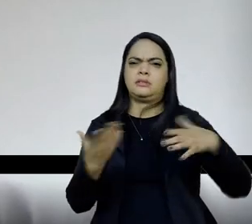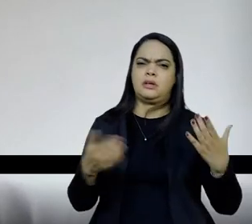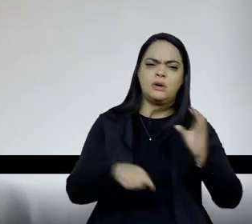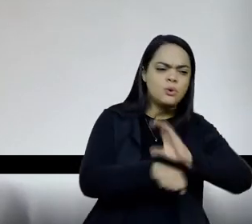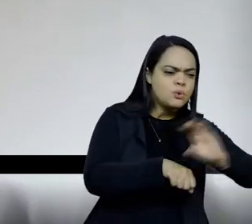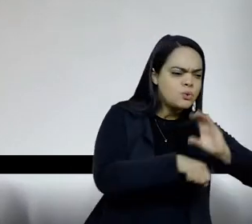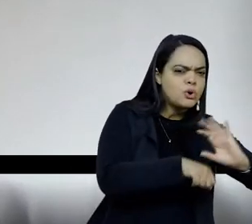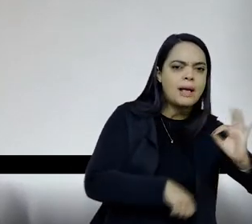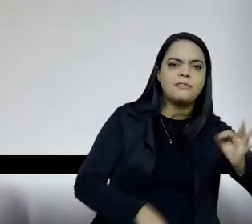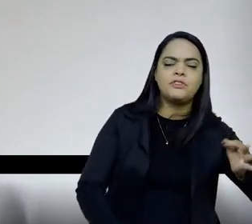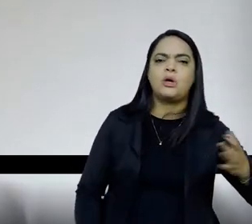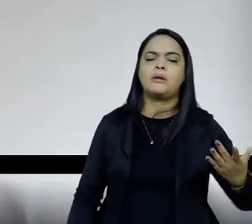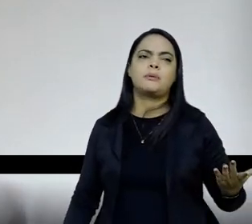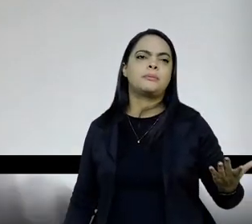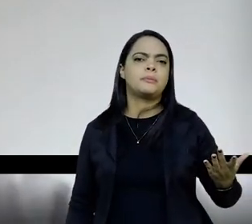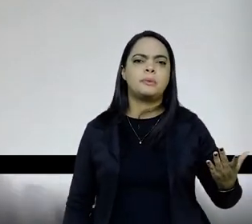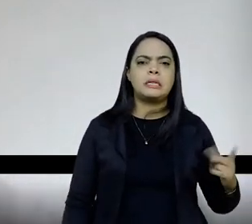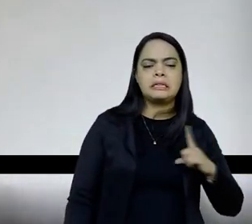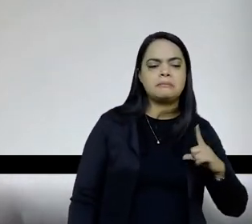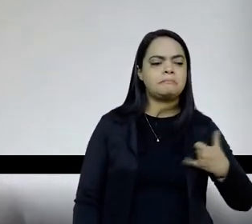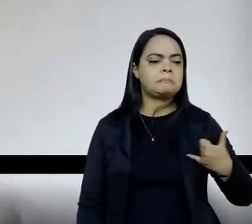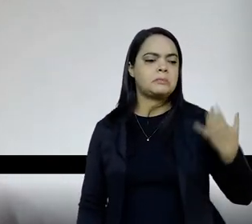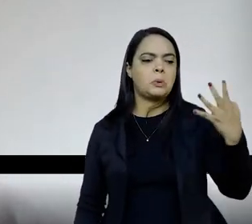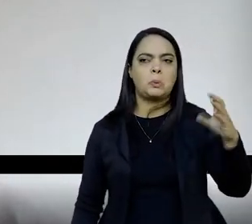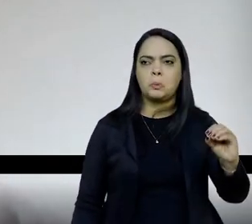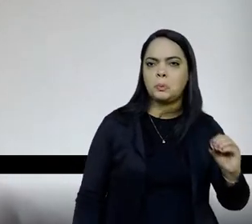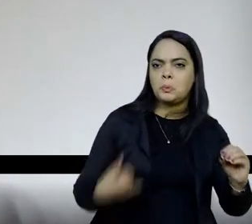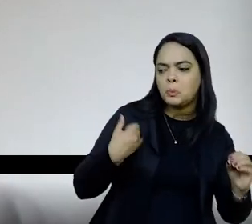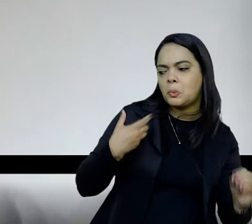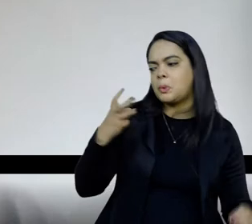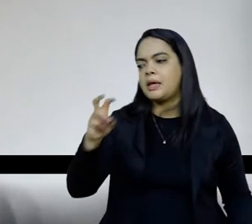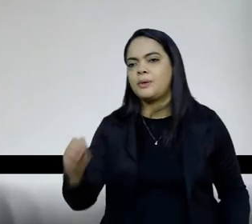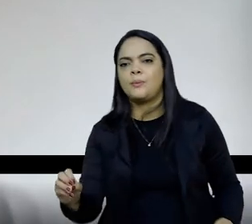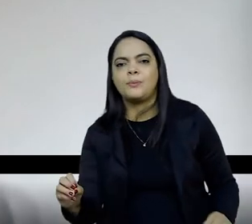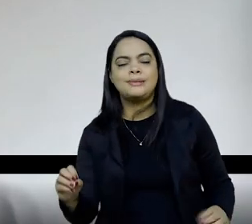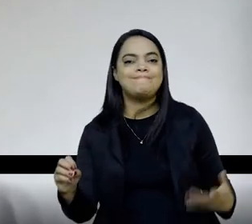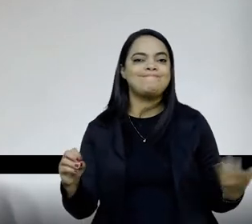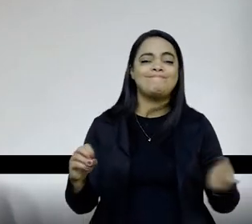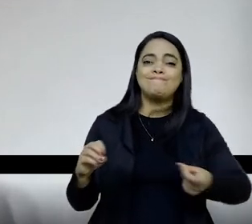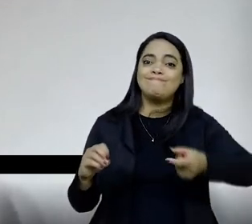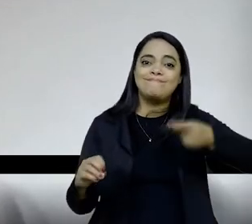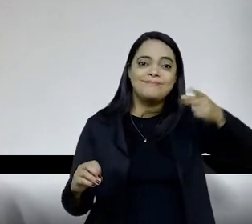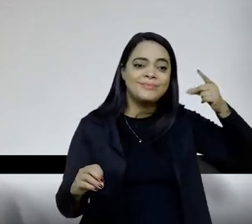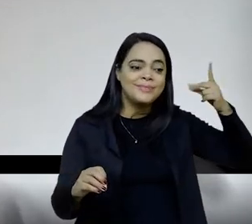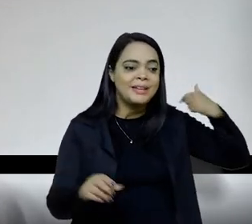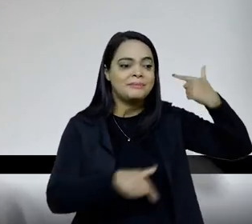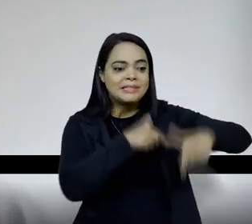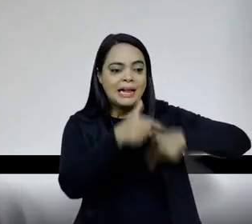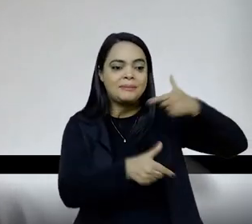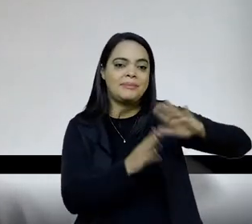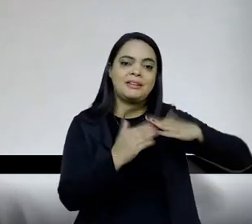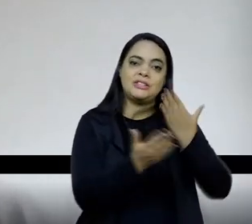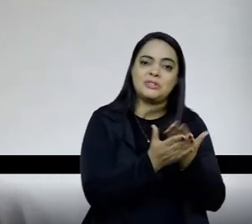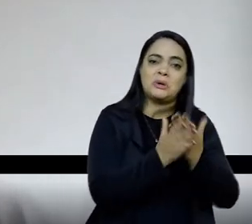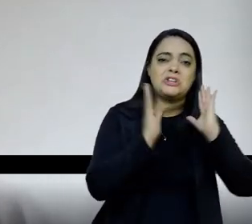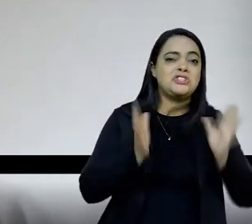aperfeiçoamento, que estão aí com 40, 50 anos, que tem muito tempo que estão na escola, que estão cansadas,